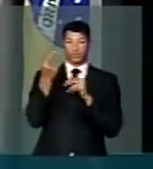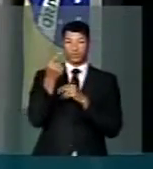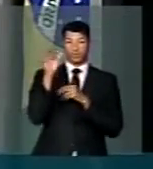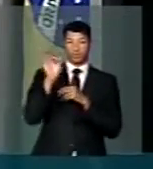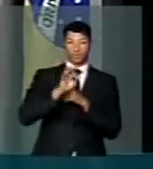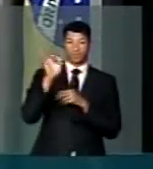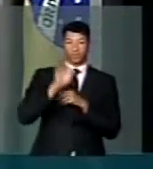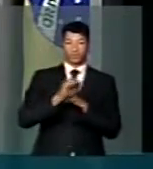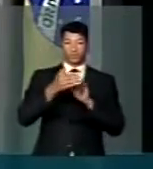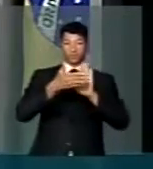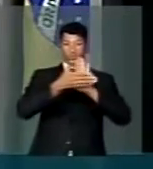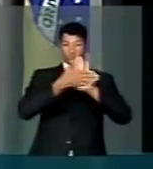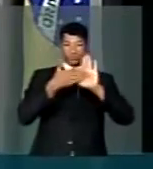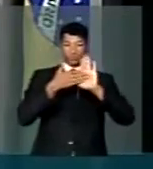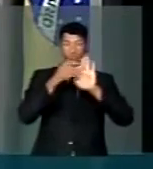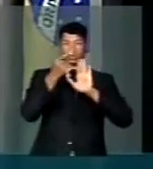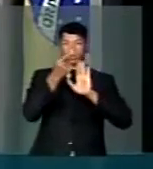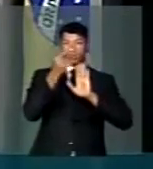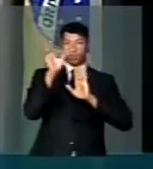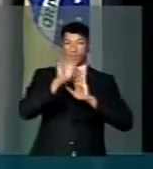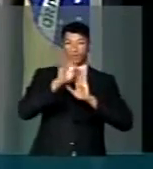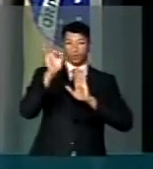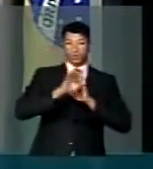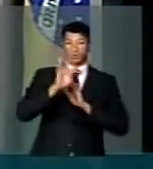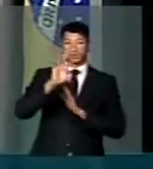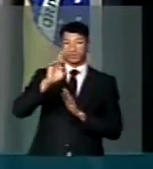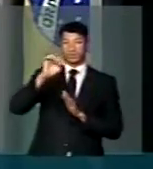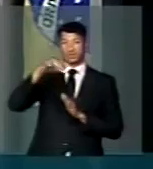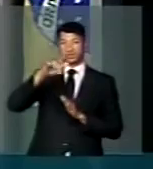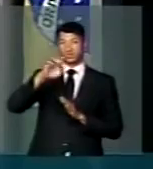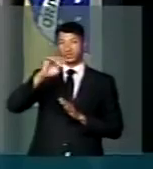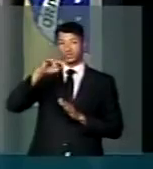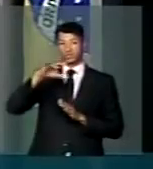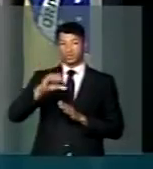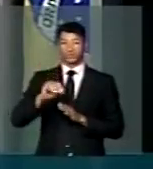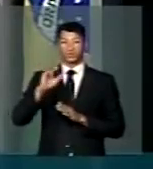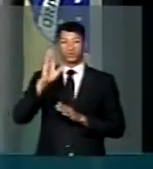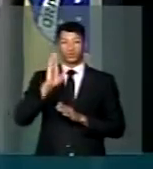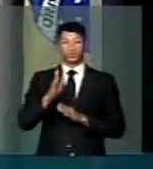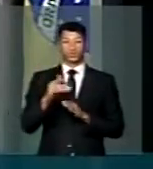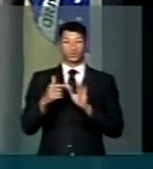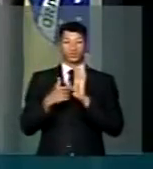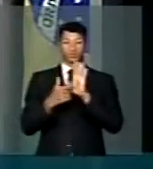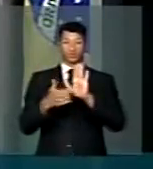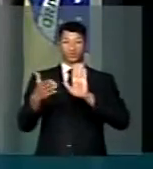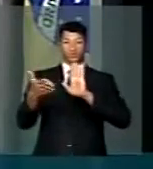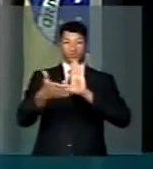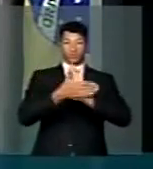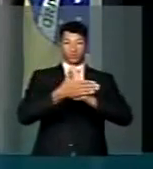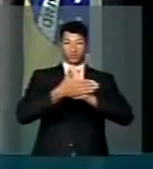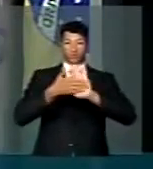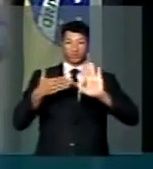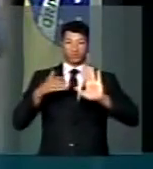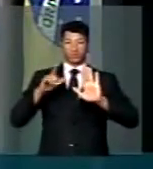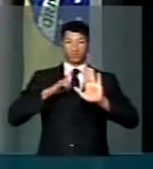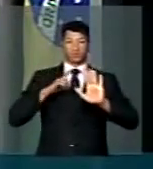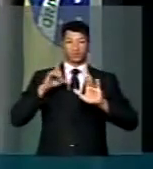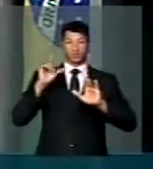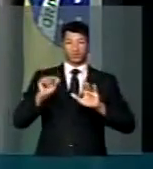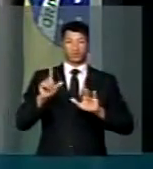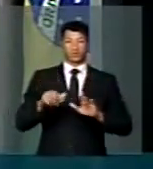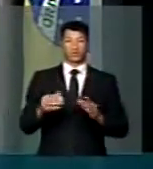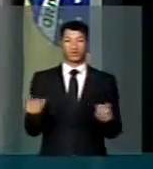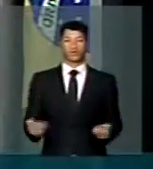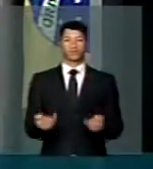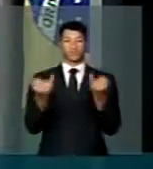1%, traços, 1% de transgênico naquele alimento, já virá no rótulo dizendo que tem. Ora, isso é